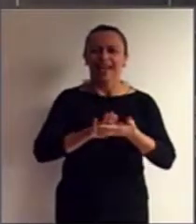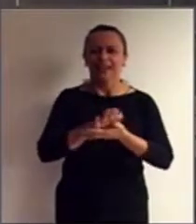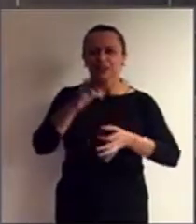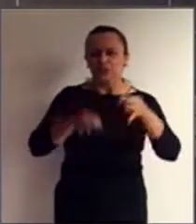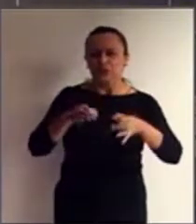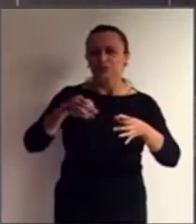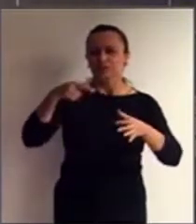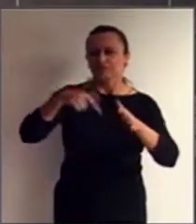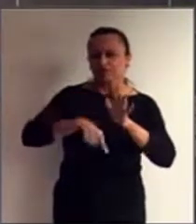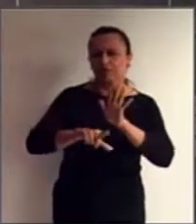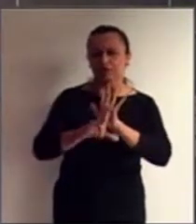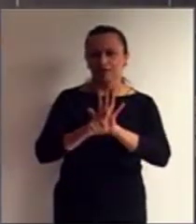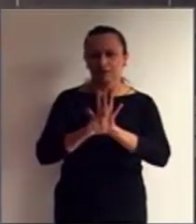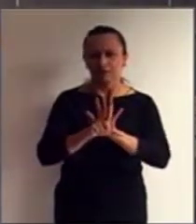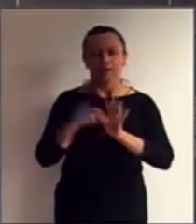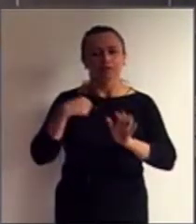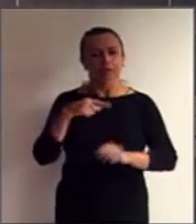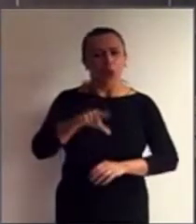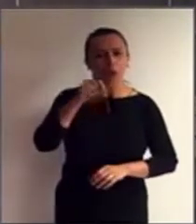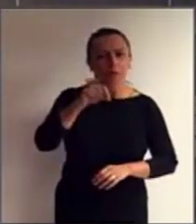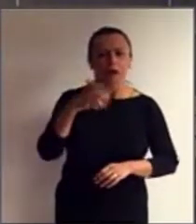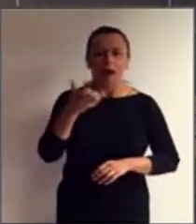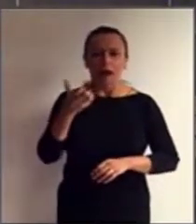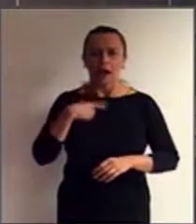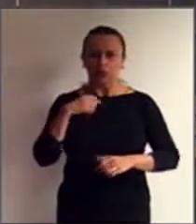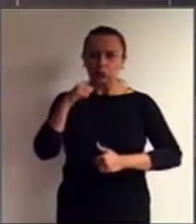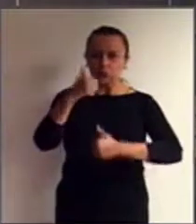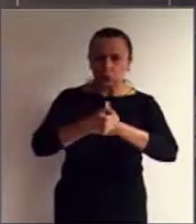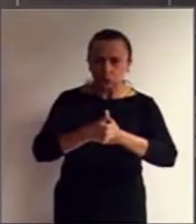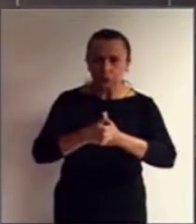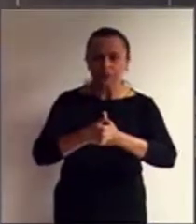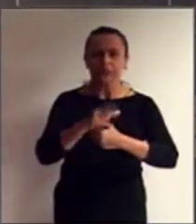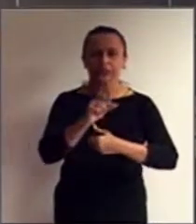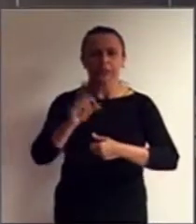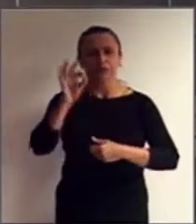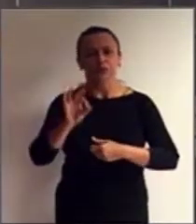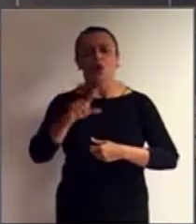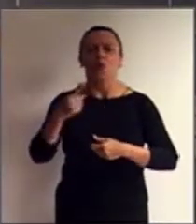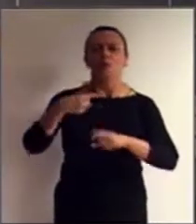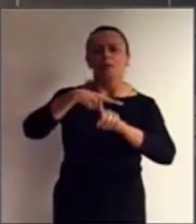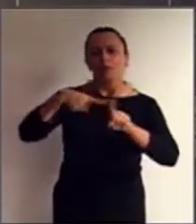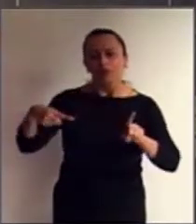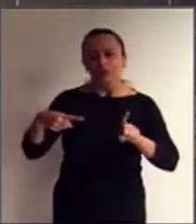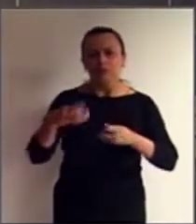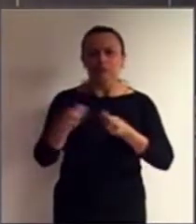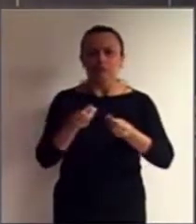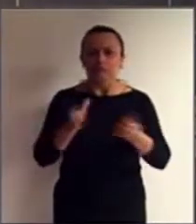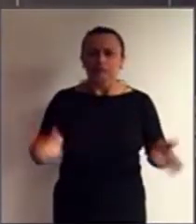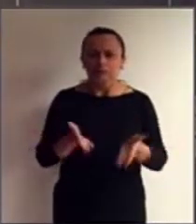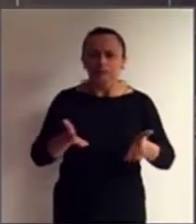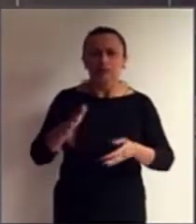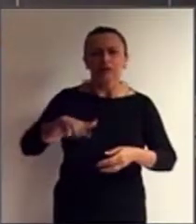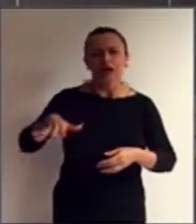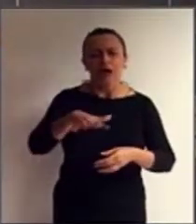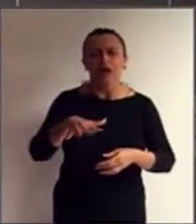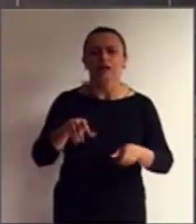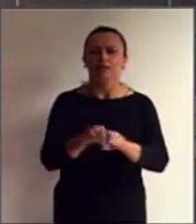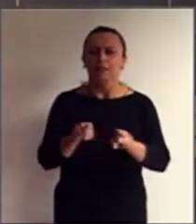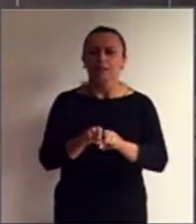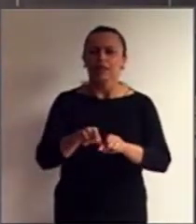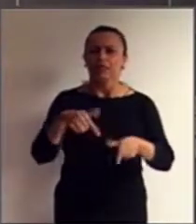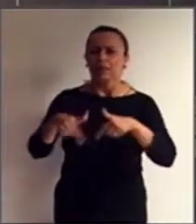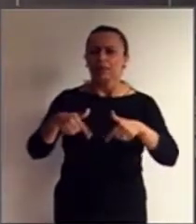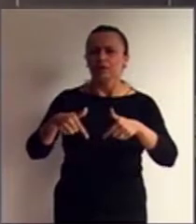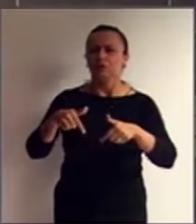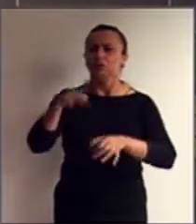necessitem optar pela interdição. Serve também para incentivar e sensibilizar os profissionais da área jurídica a